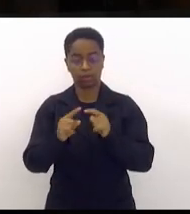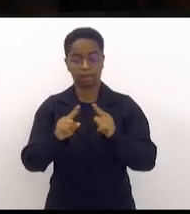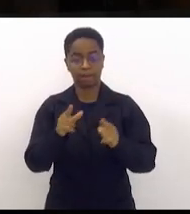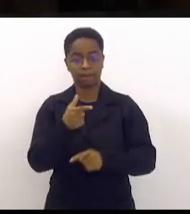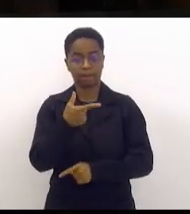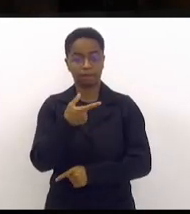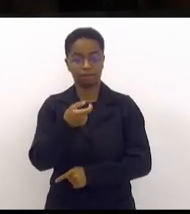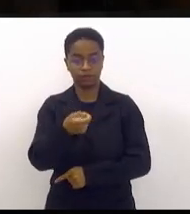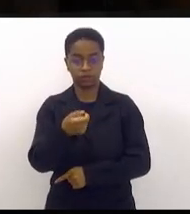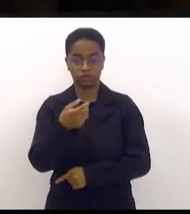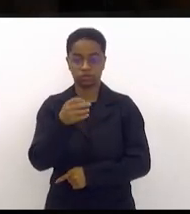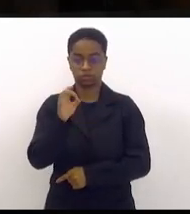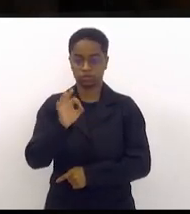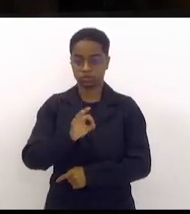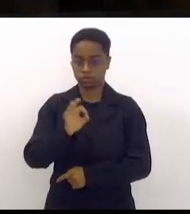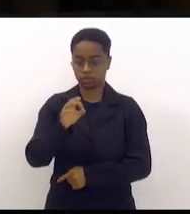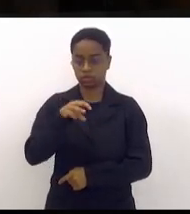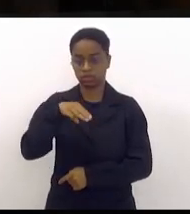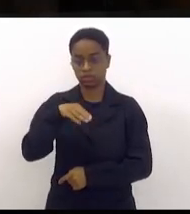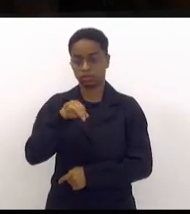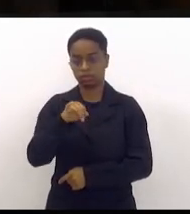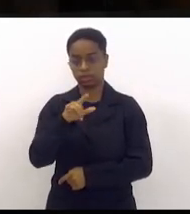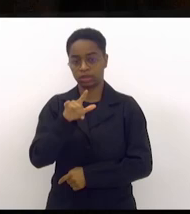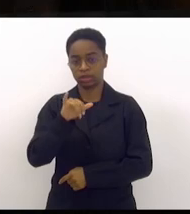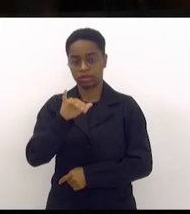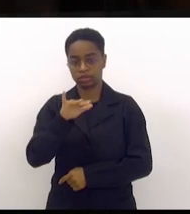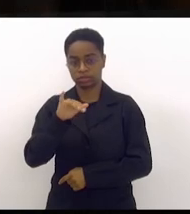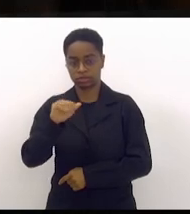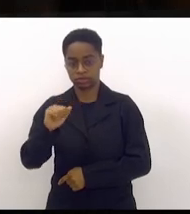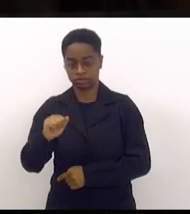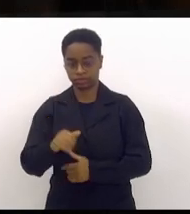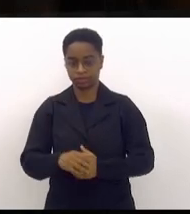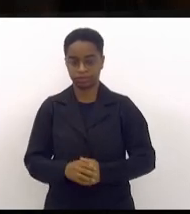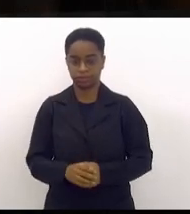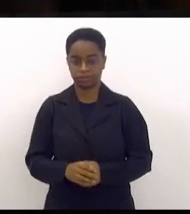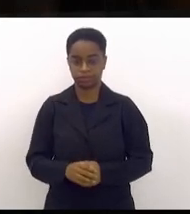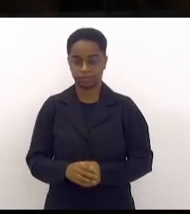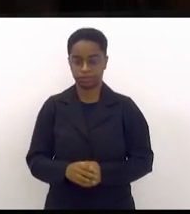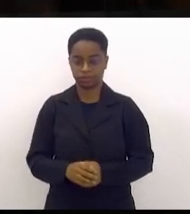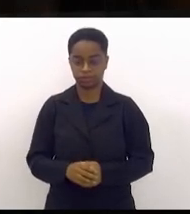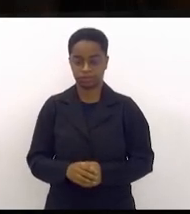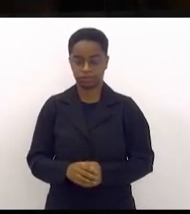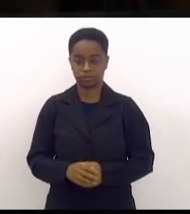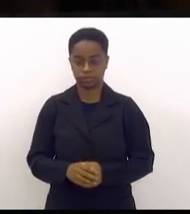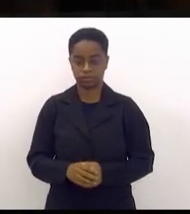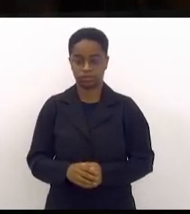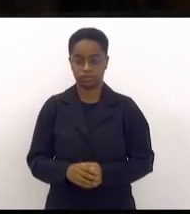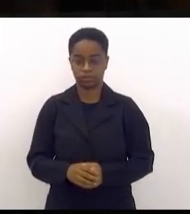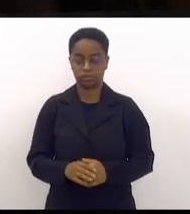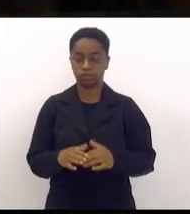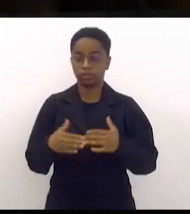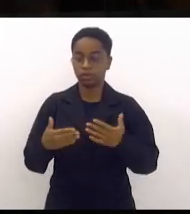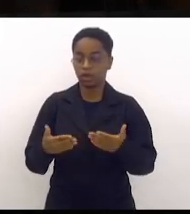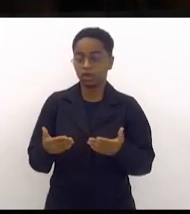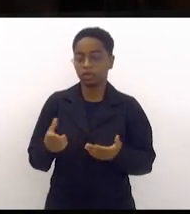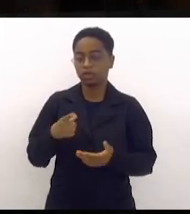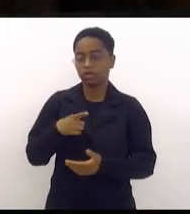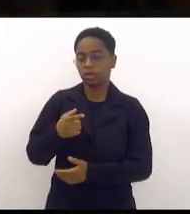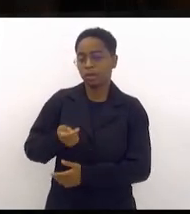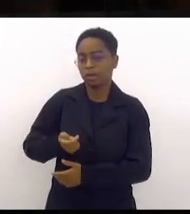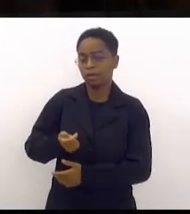pela milícia. O recente episódio